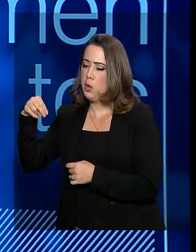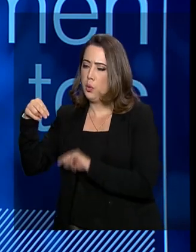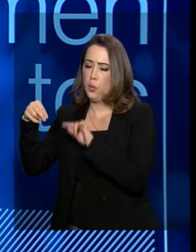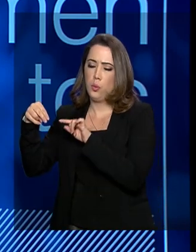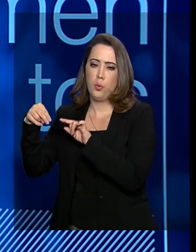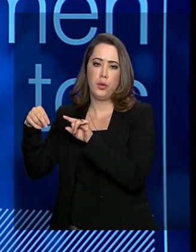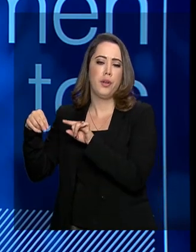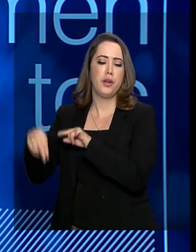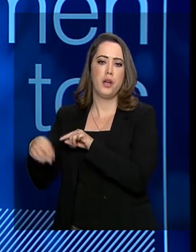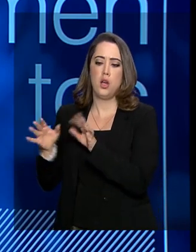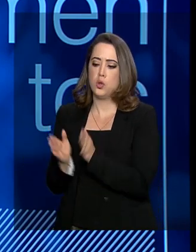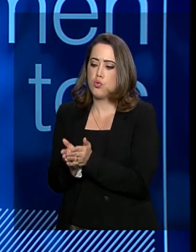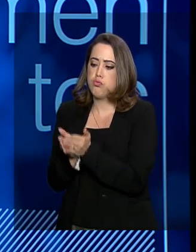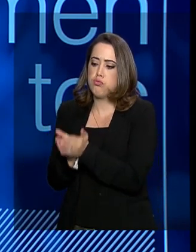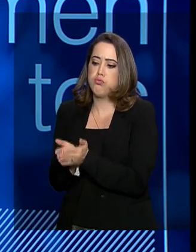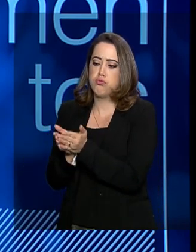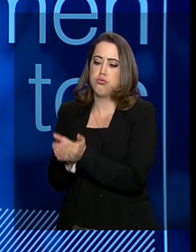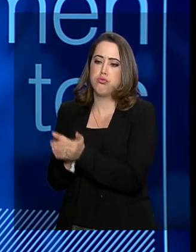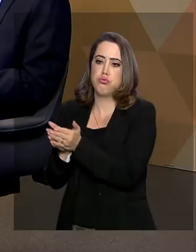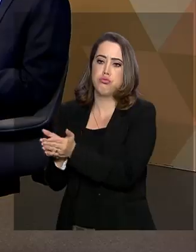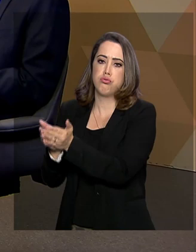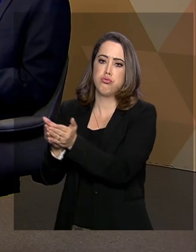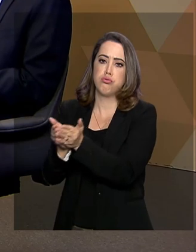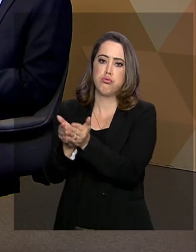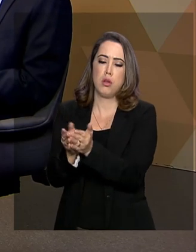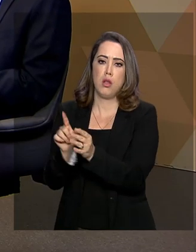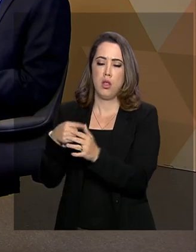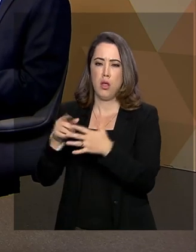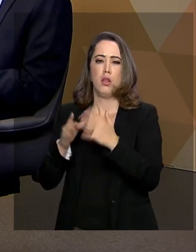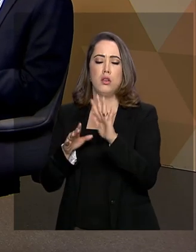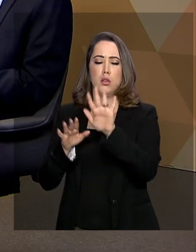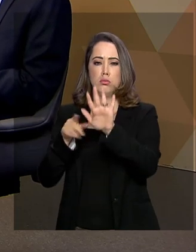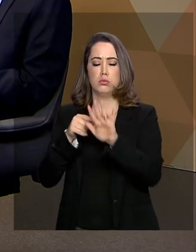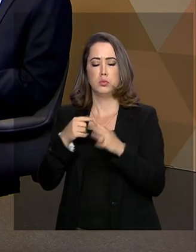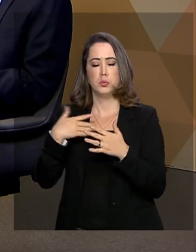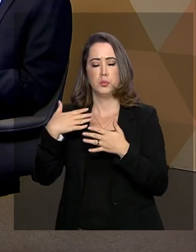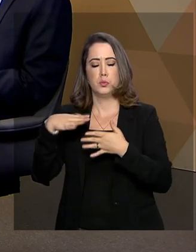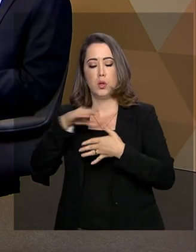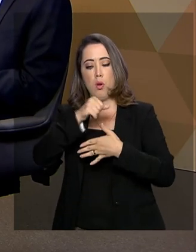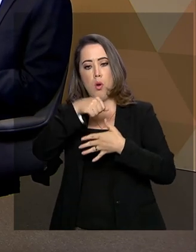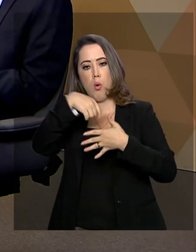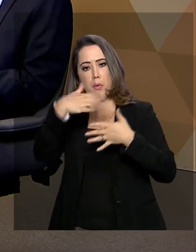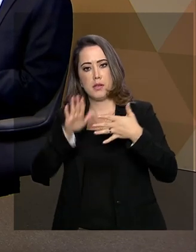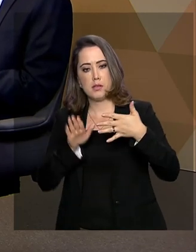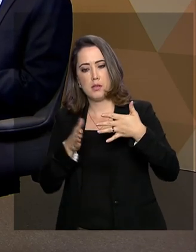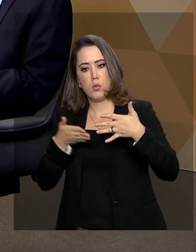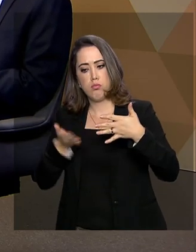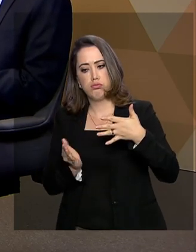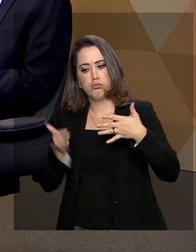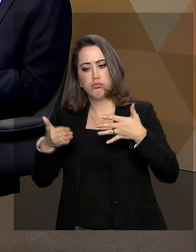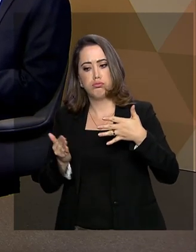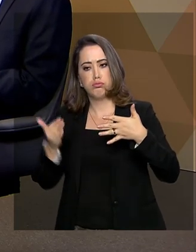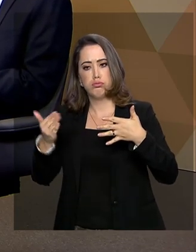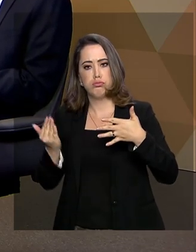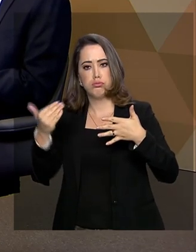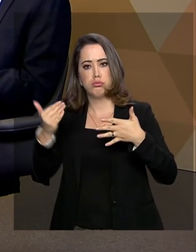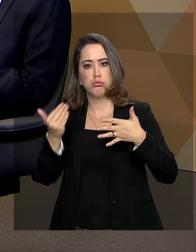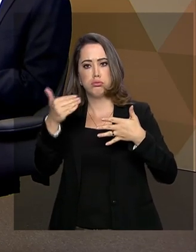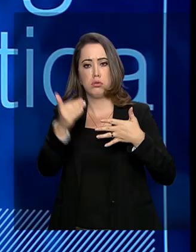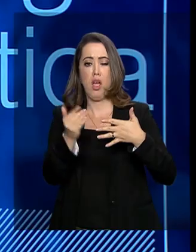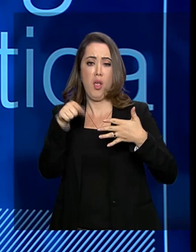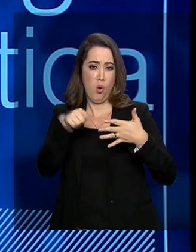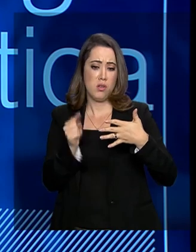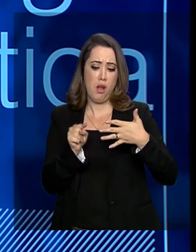SUAP, é um setor que precisa de desburocratização. Construindo a costa brasileira, tem um potencial. Tem um potencial muito grande, no ano passado cresceu mais de